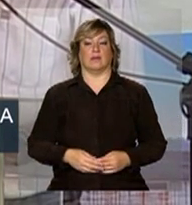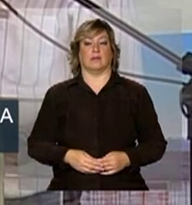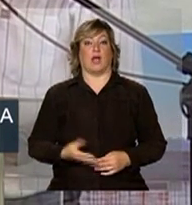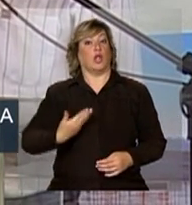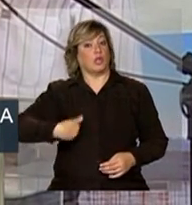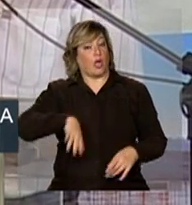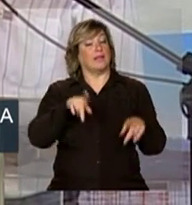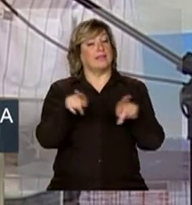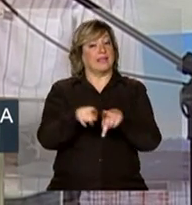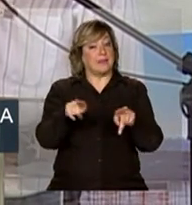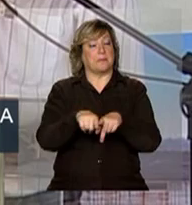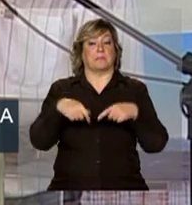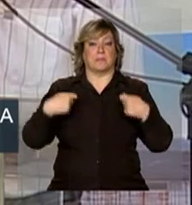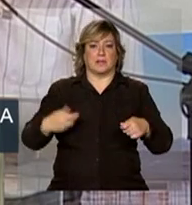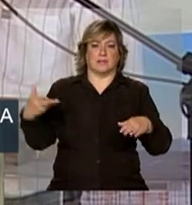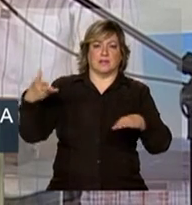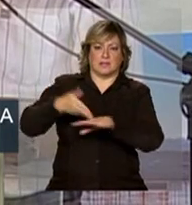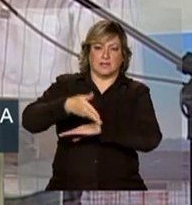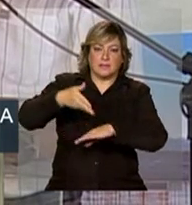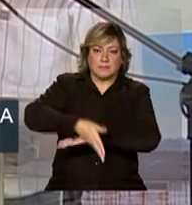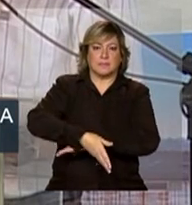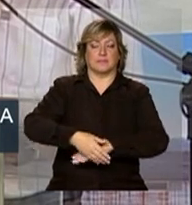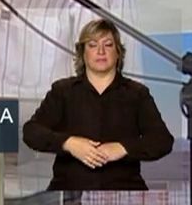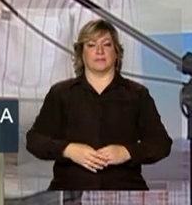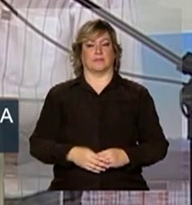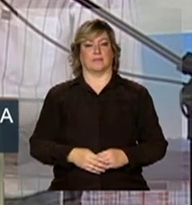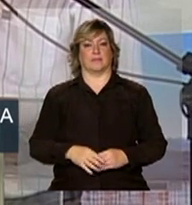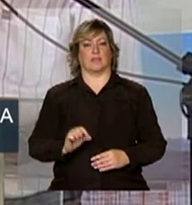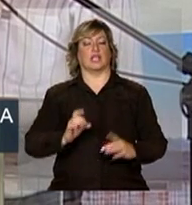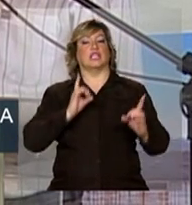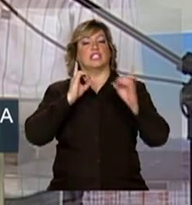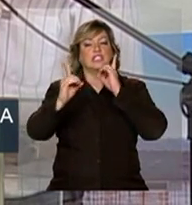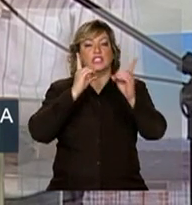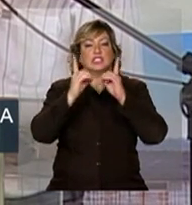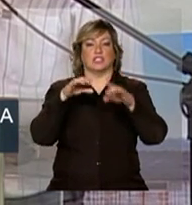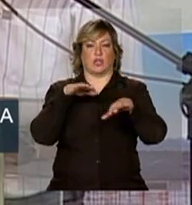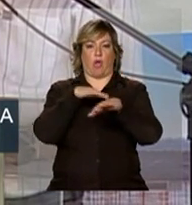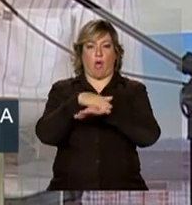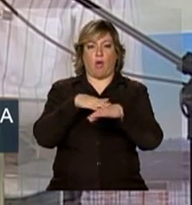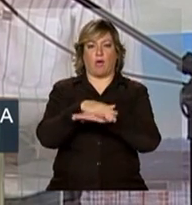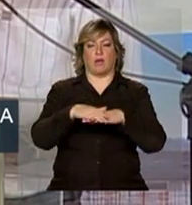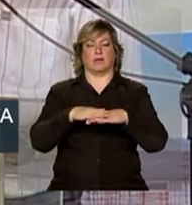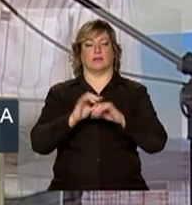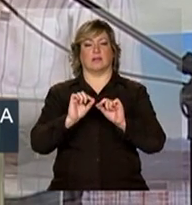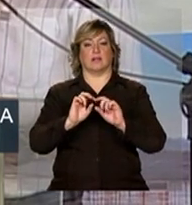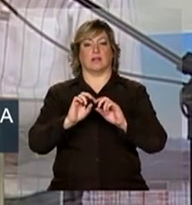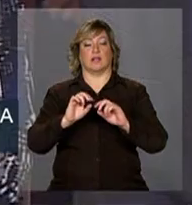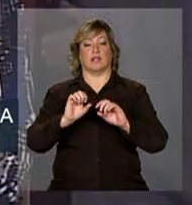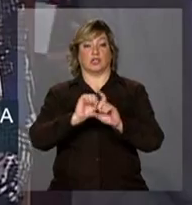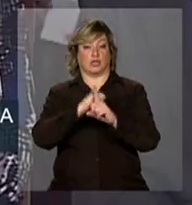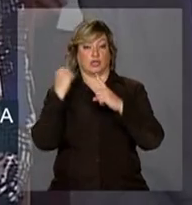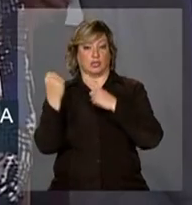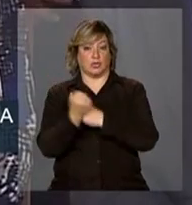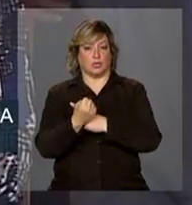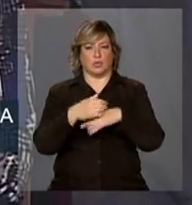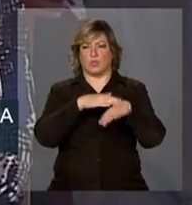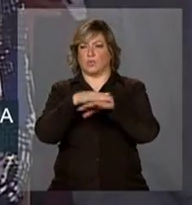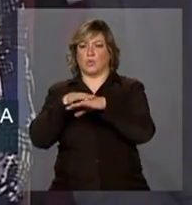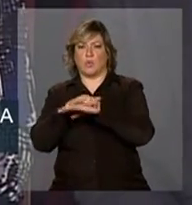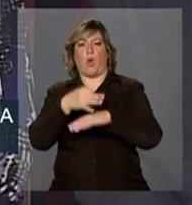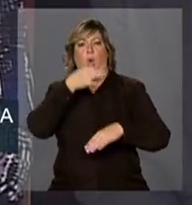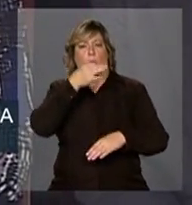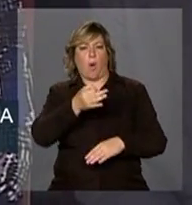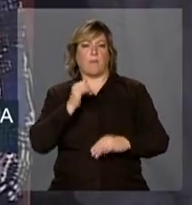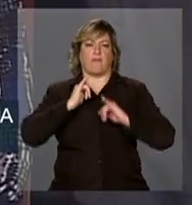nós também precisamos estar participando no diálogo, a participação da sociedade nos encaminhamentos dos problemas que lhe